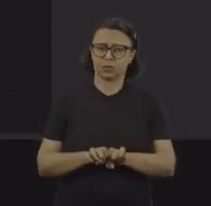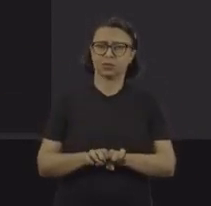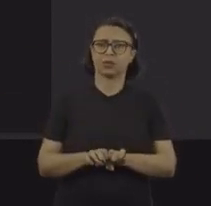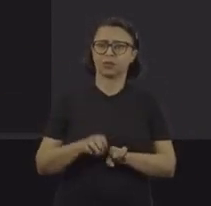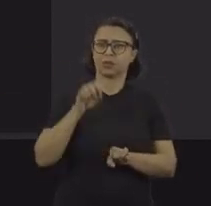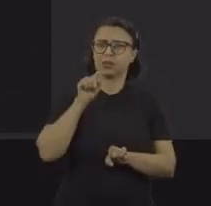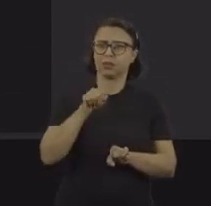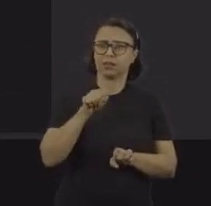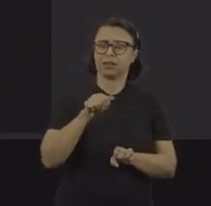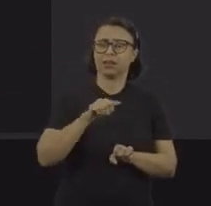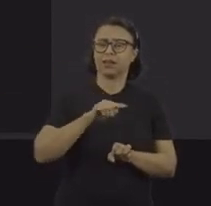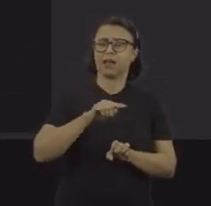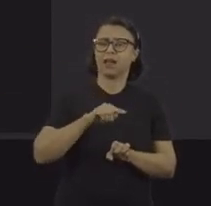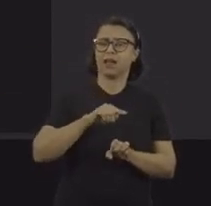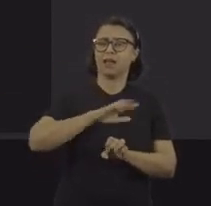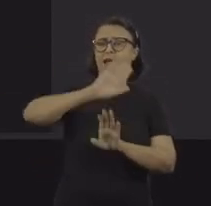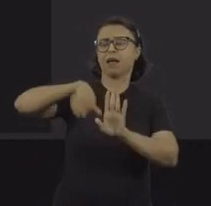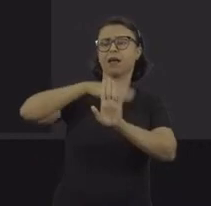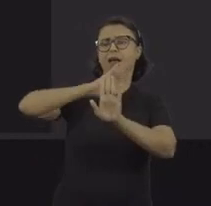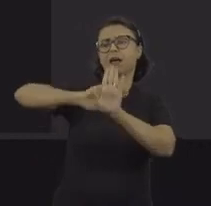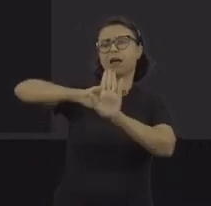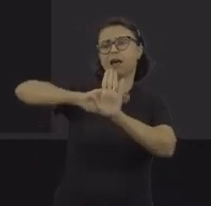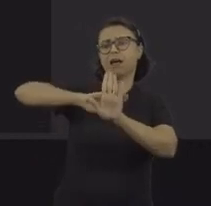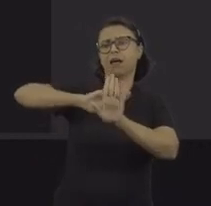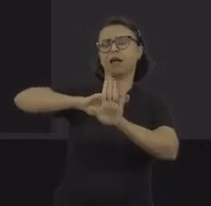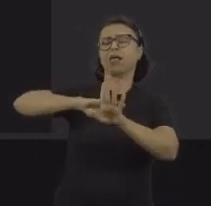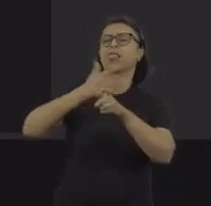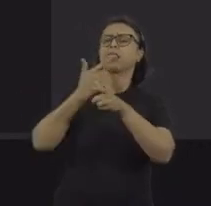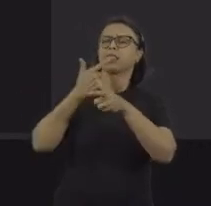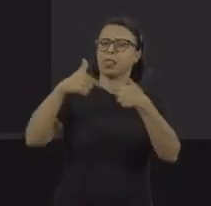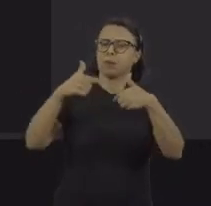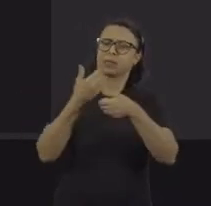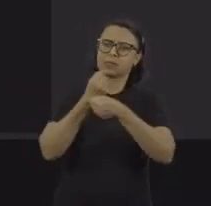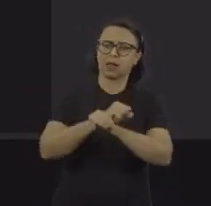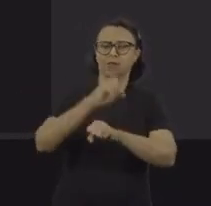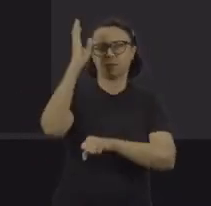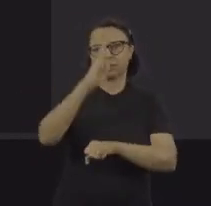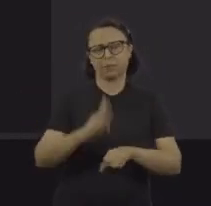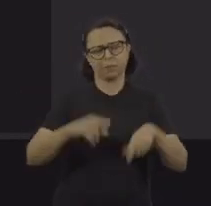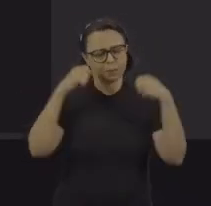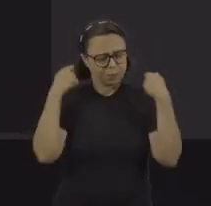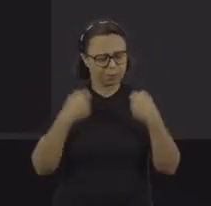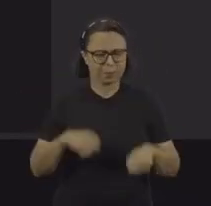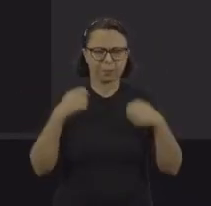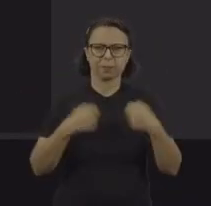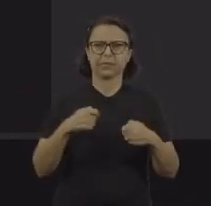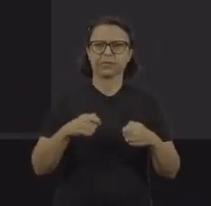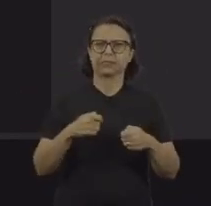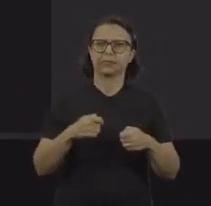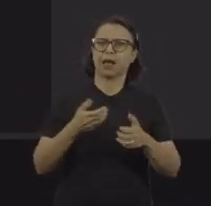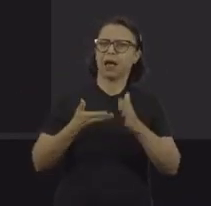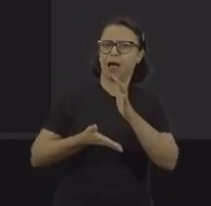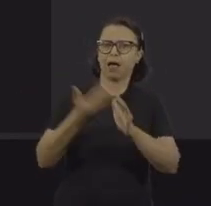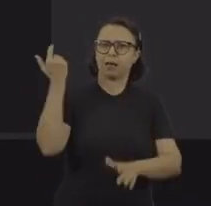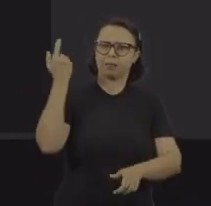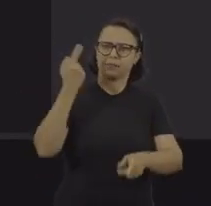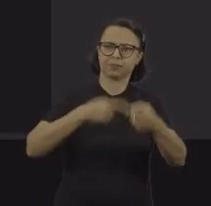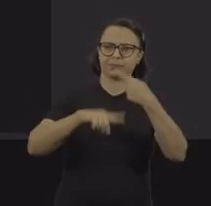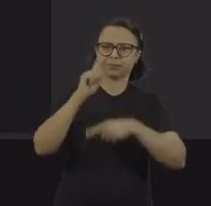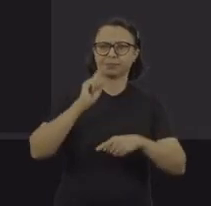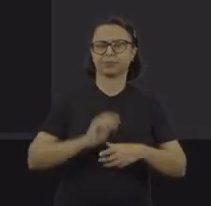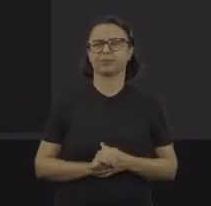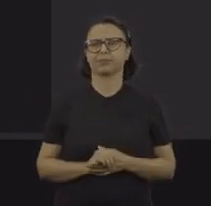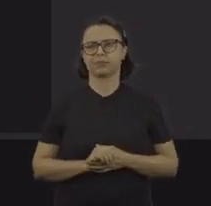um dos fundamentos que alicerçam o trabalho escravo no Brasil. A gente precisa superar isso. acho que é